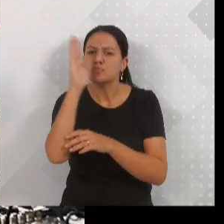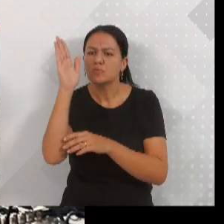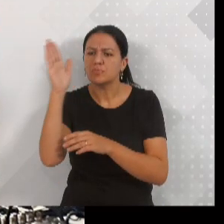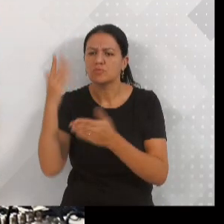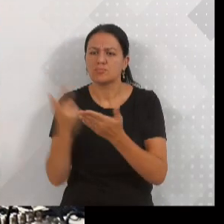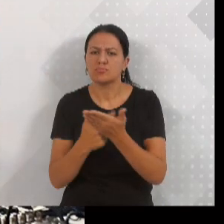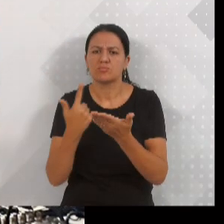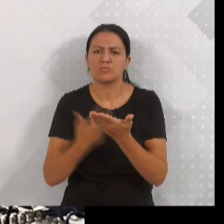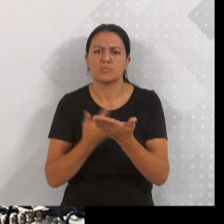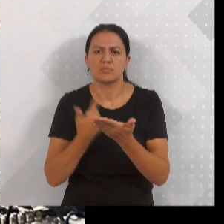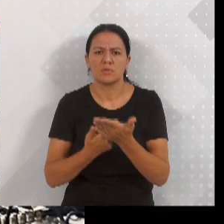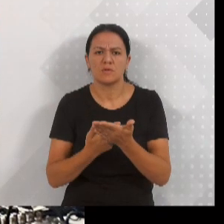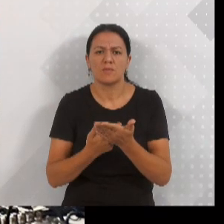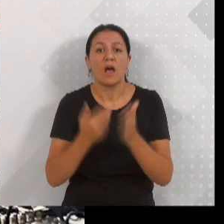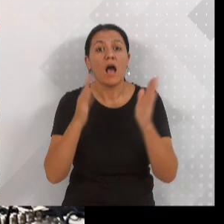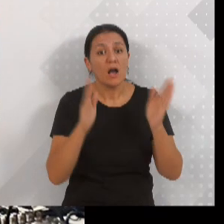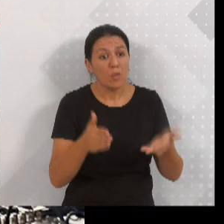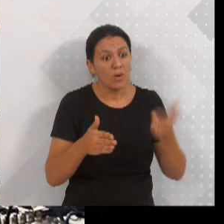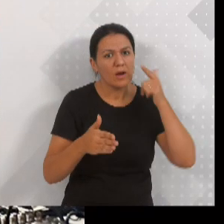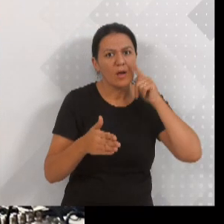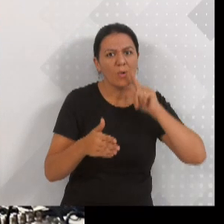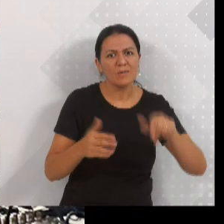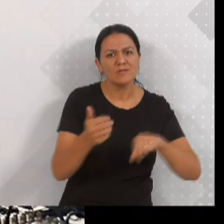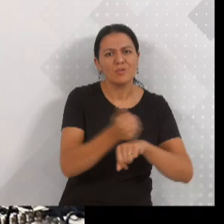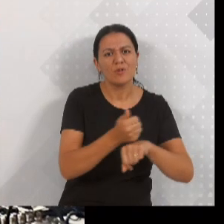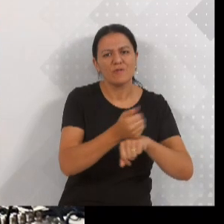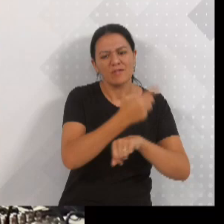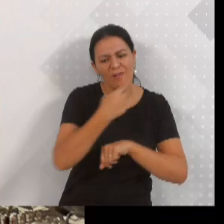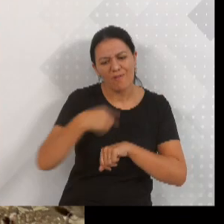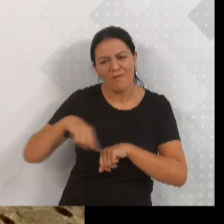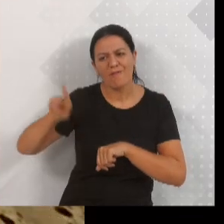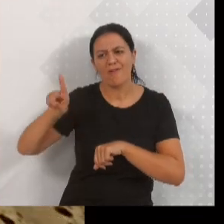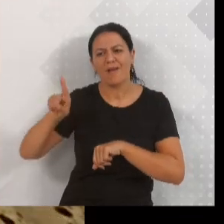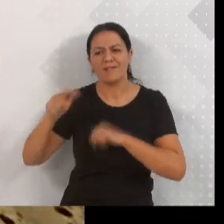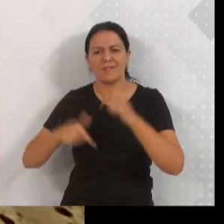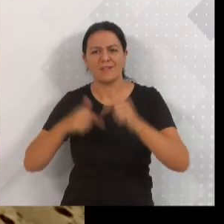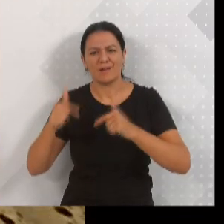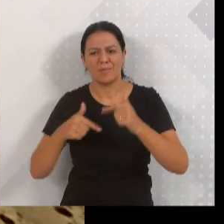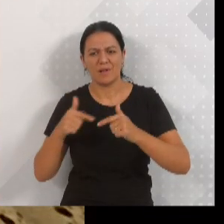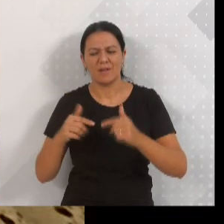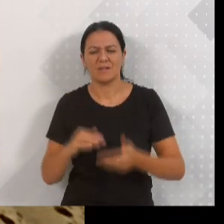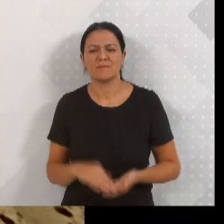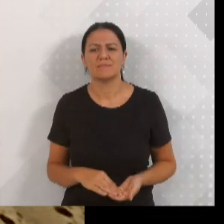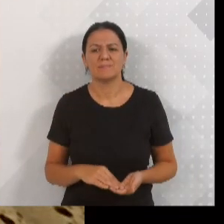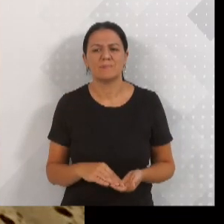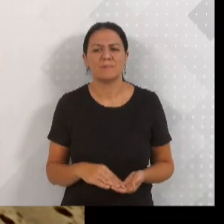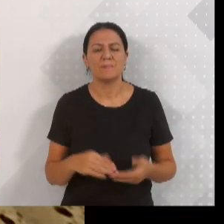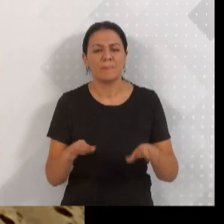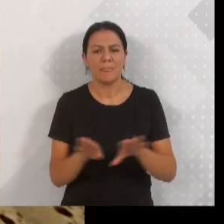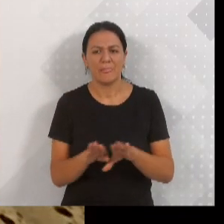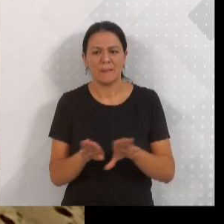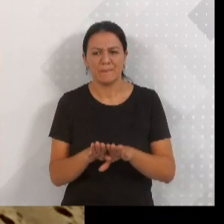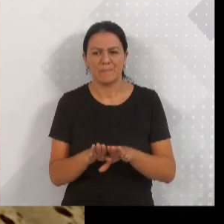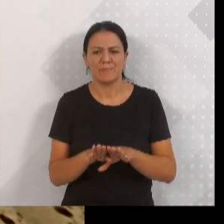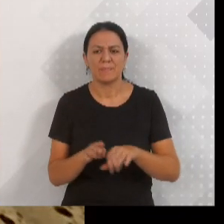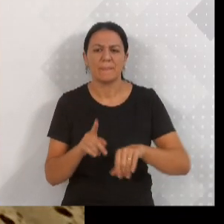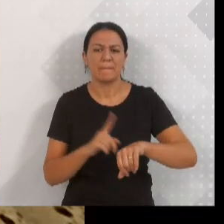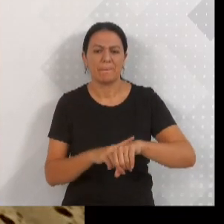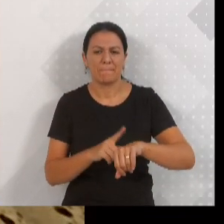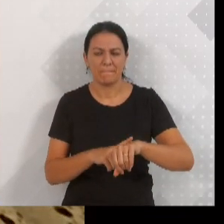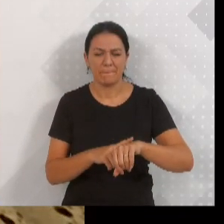concedida. agradecer à Secretaria de Educação por ter atendido o nosso pedido. E também, no momento,